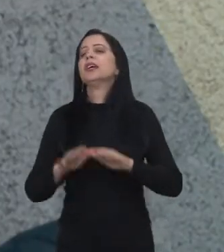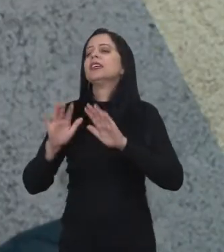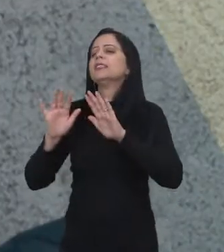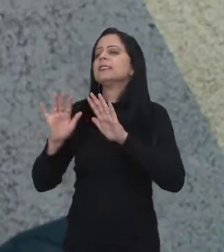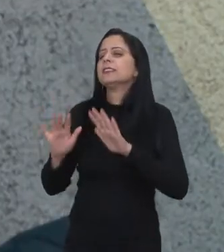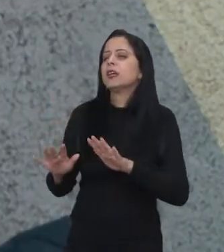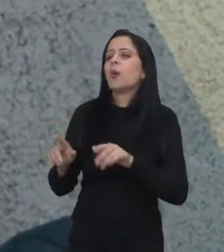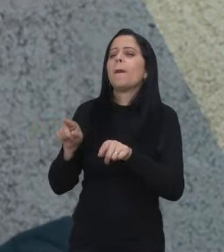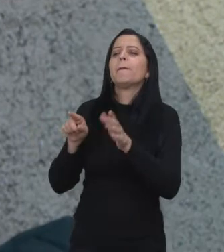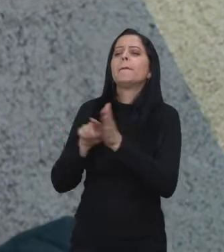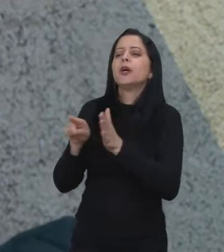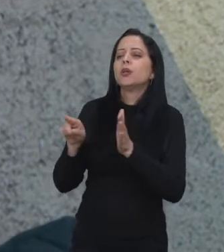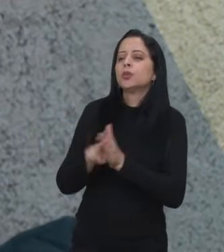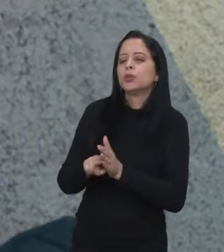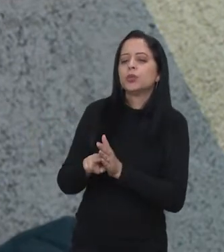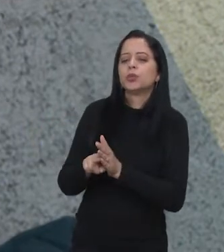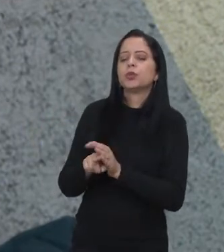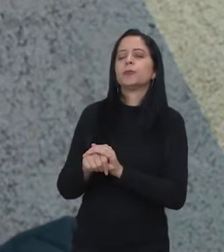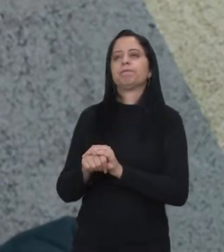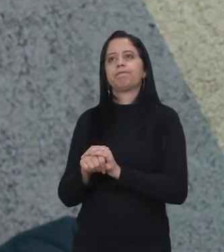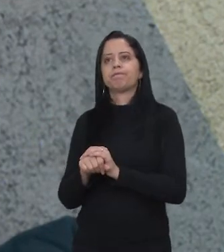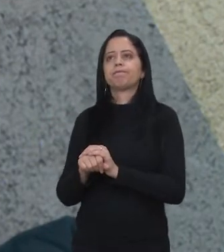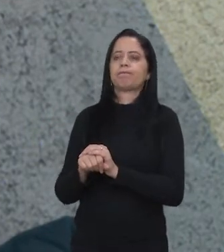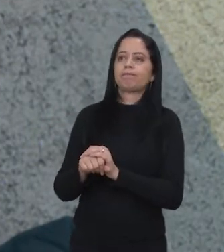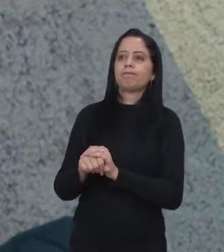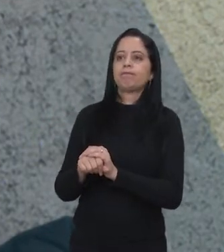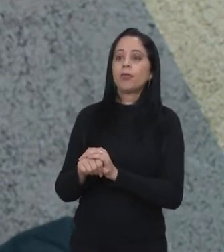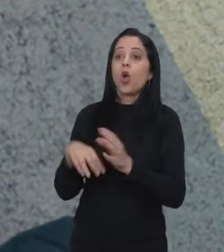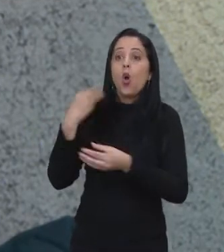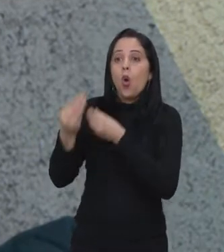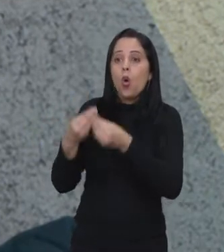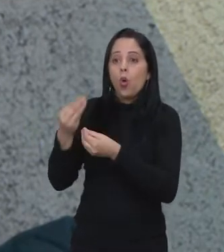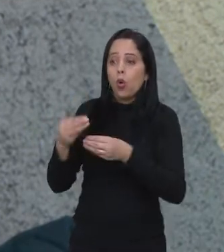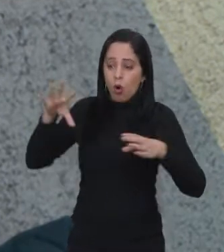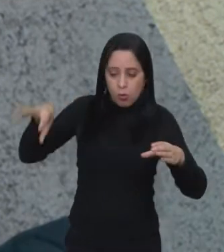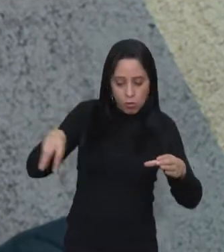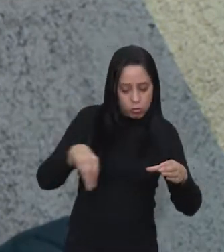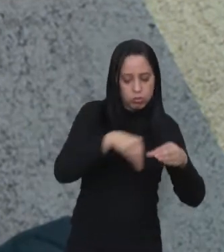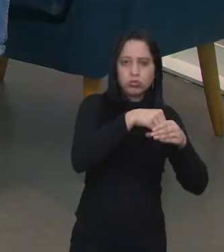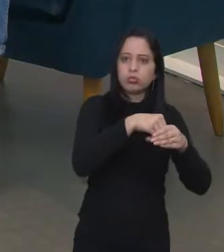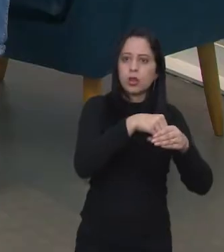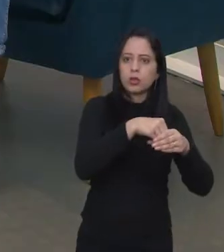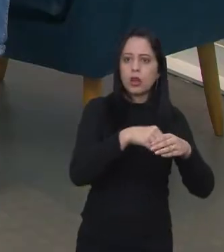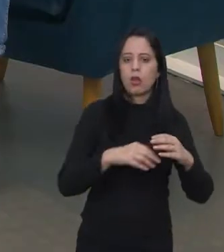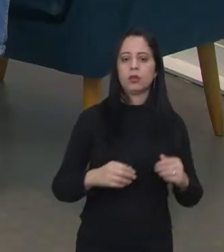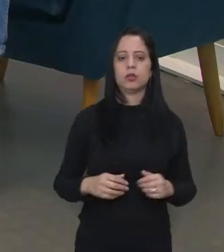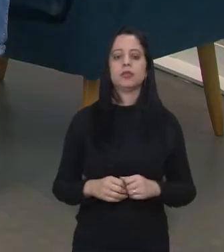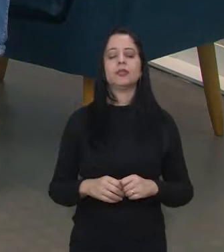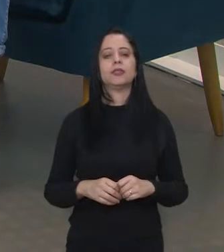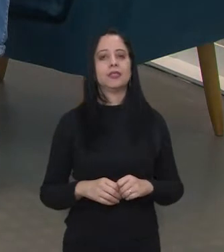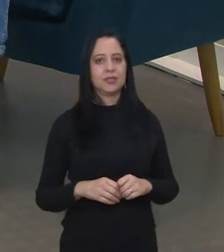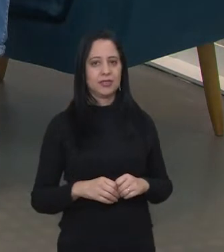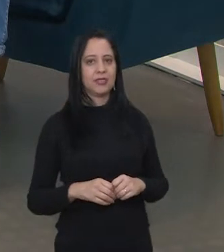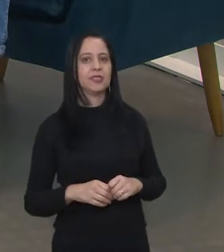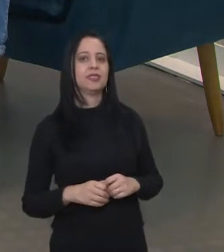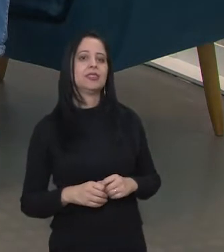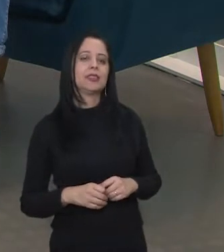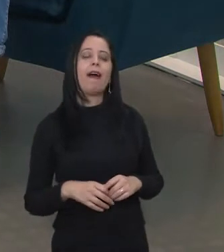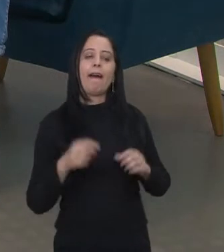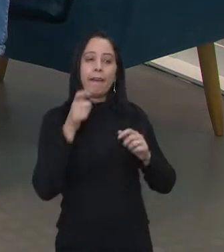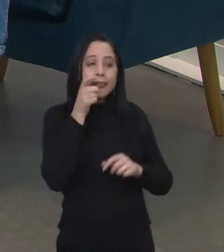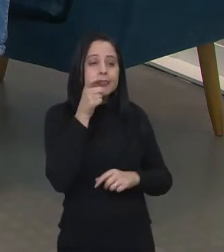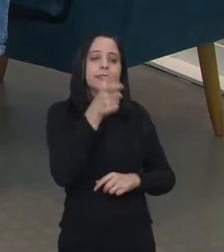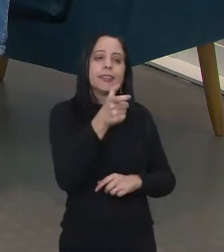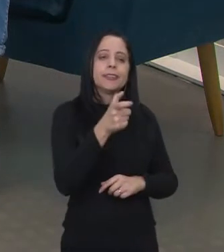é necessário para que a gente realmente entre para a incubadora? Essa é uma pergunta muito